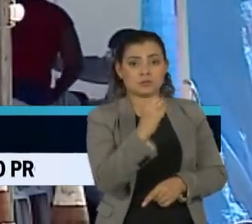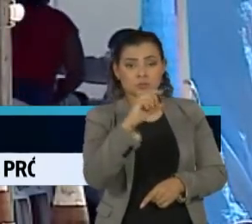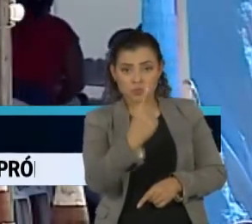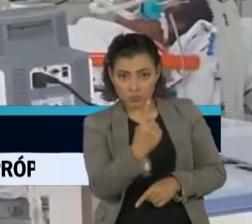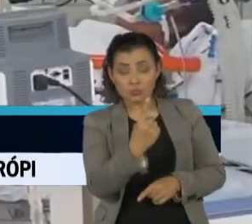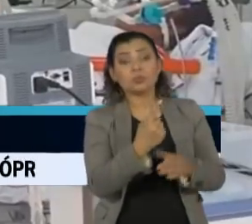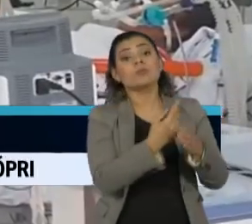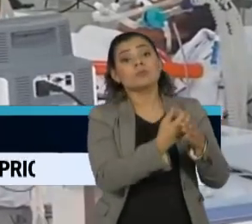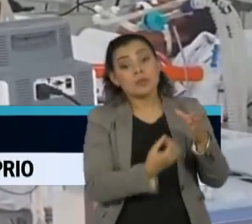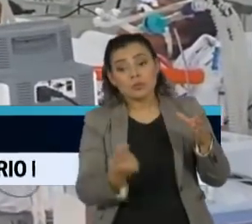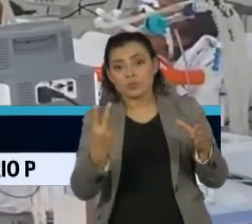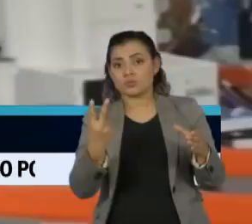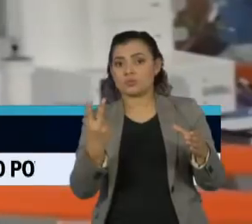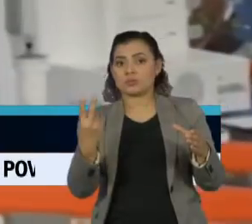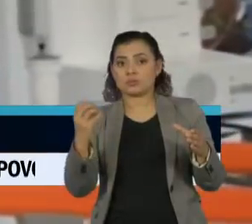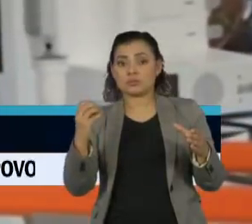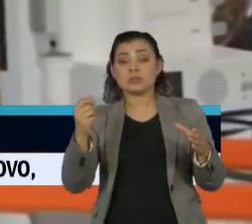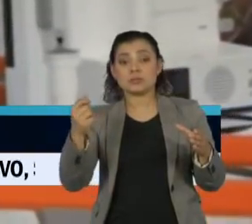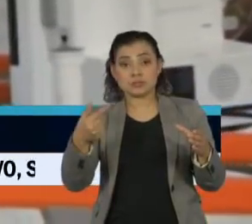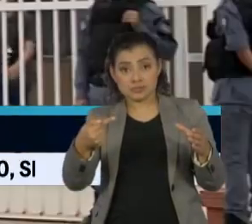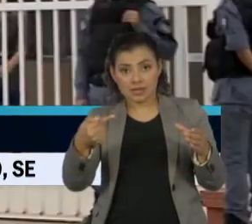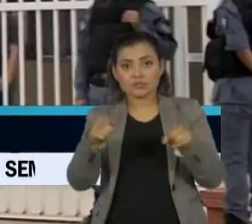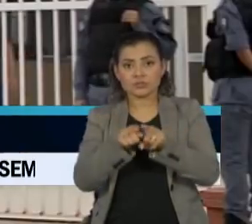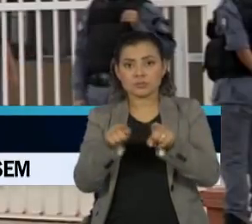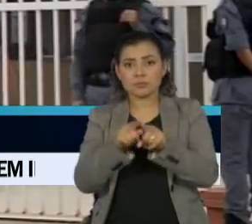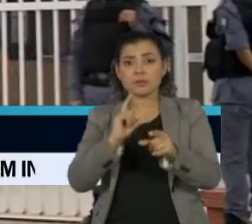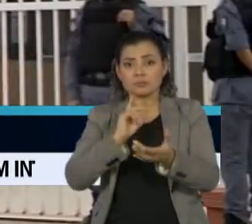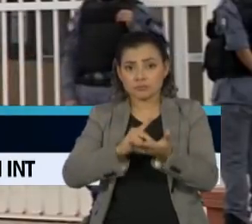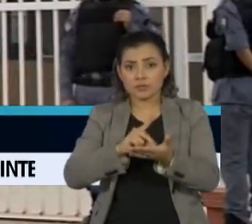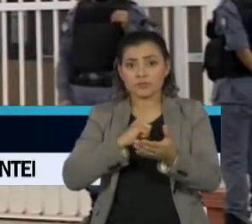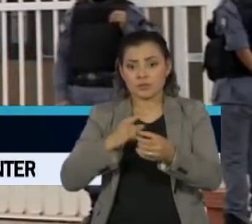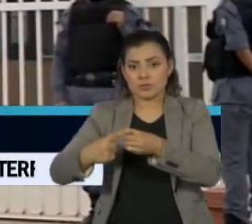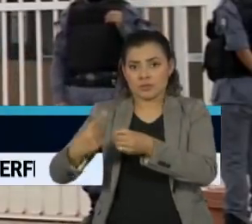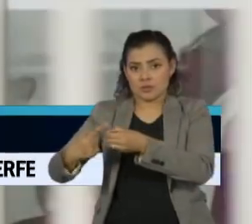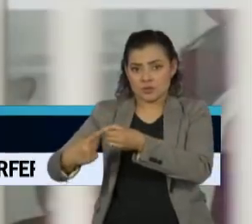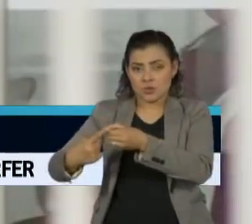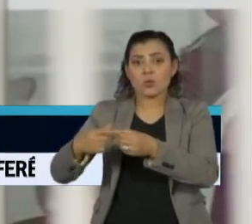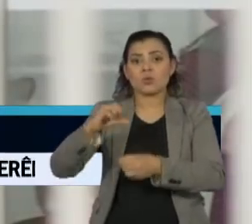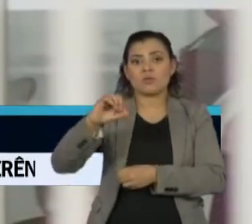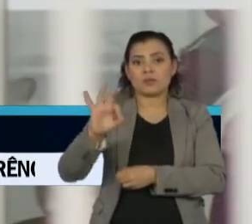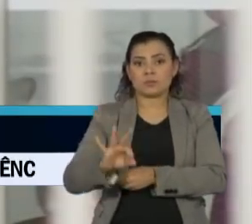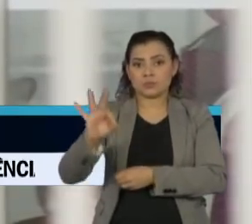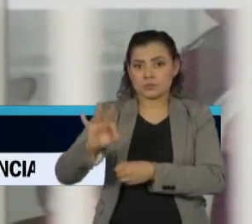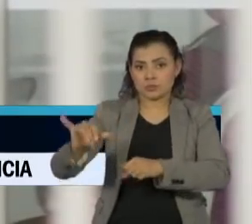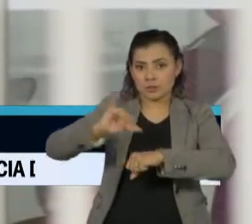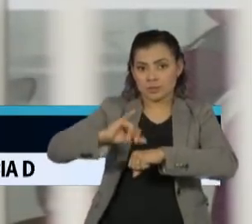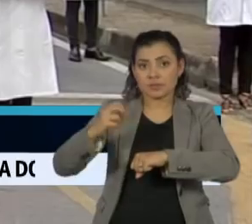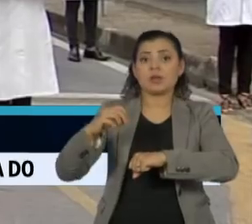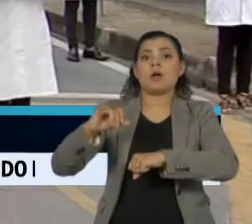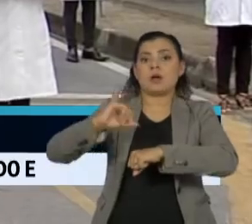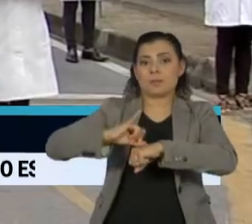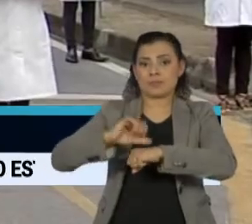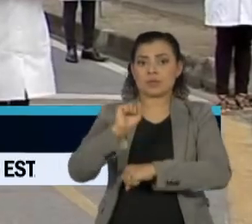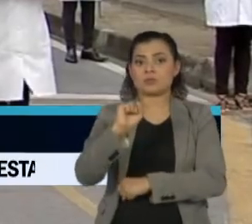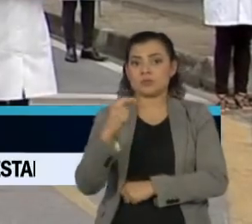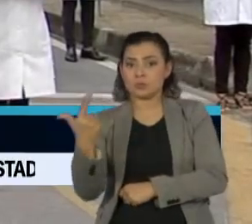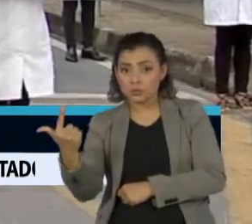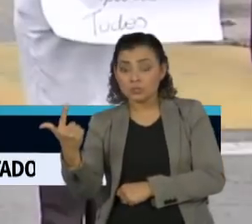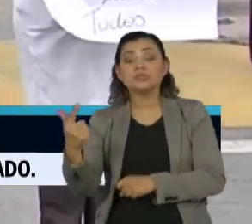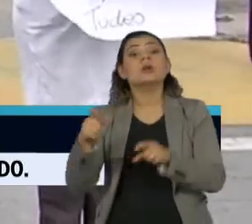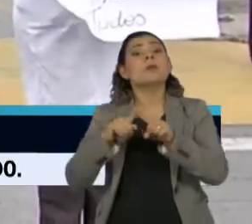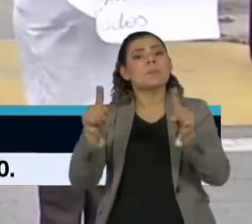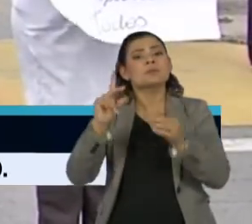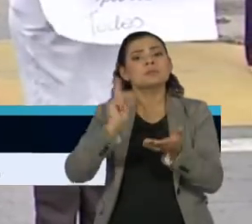coronavírus. A ocupação dos leitos de UTI é de 80% no interior e de 90% na capital, São Luís. Em Fortaleza, Ceará,